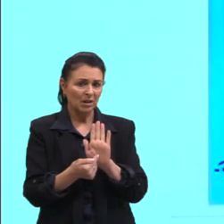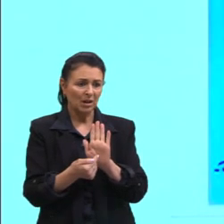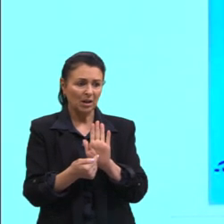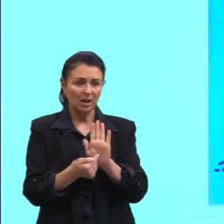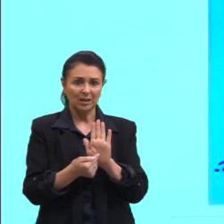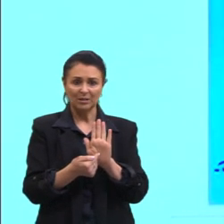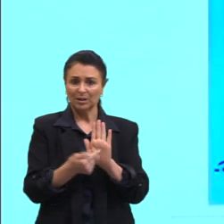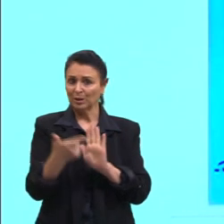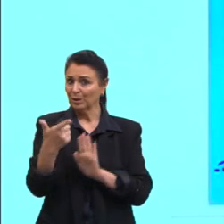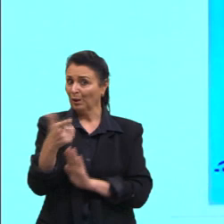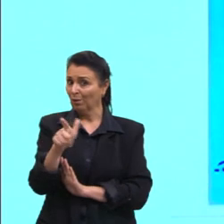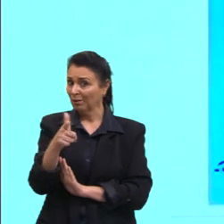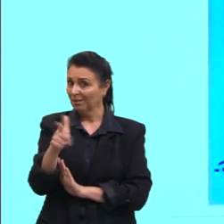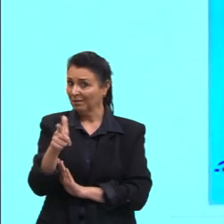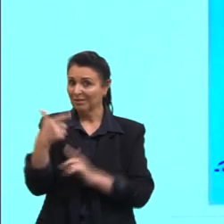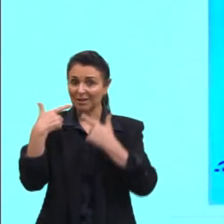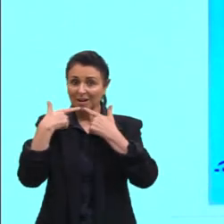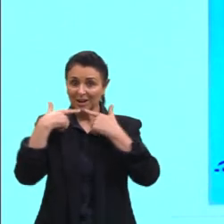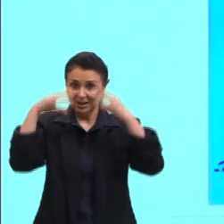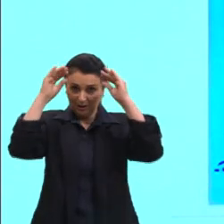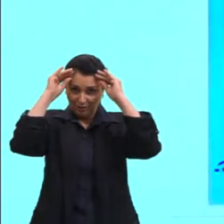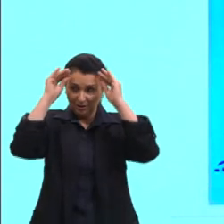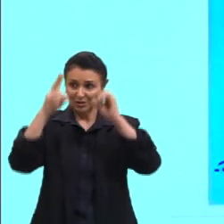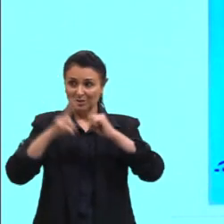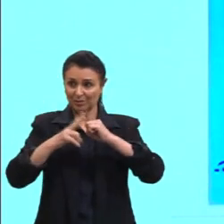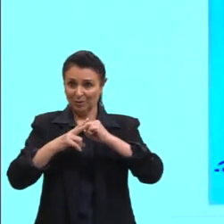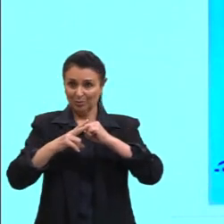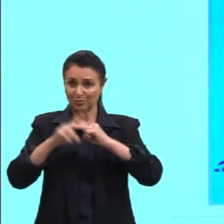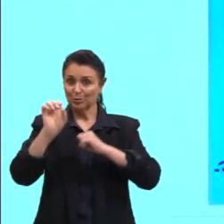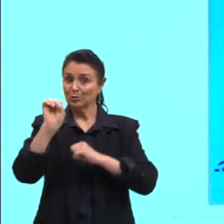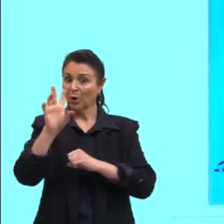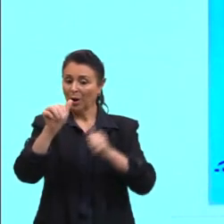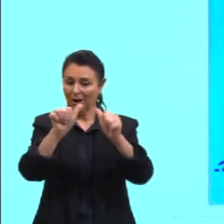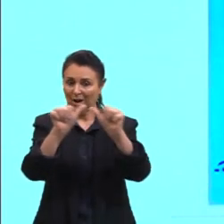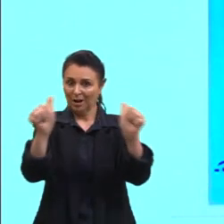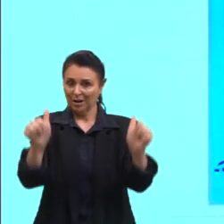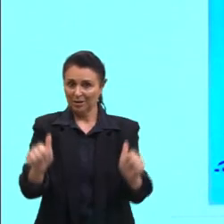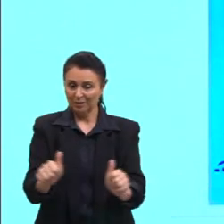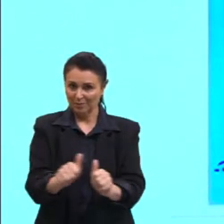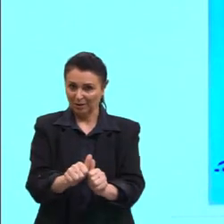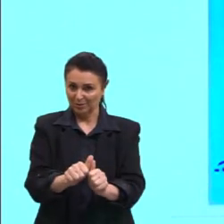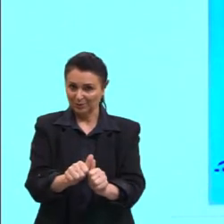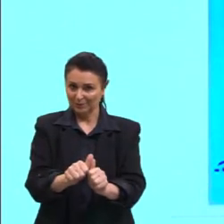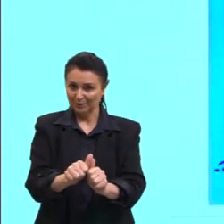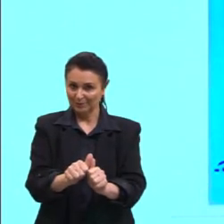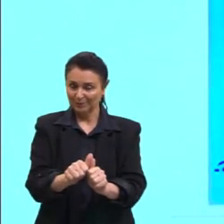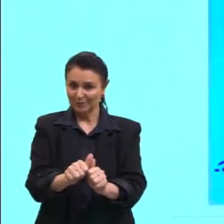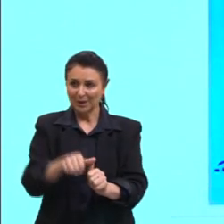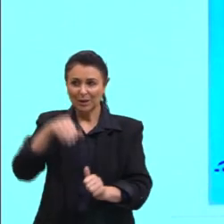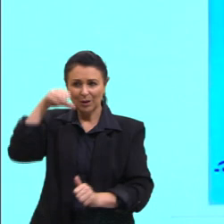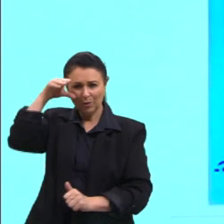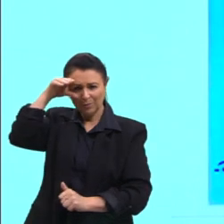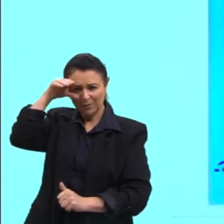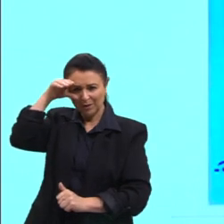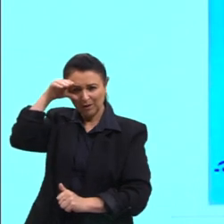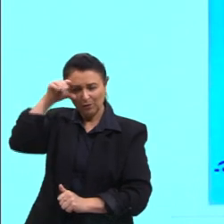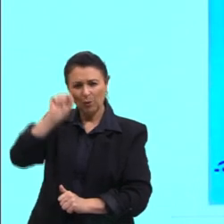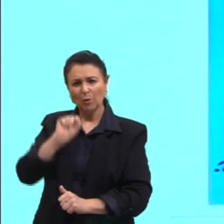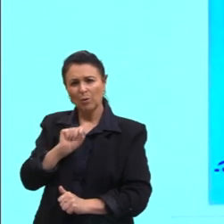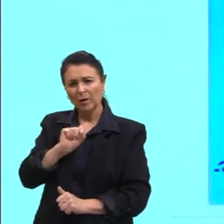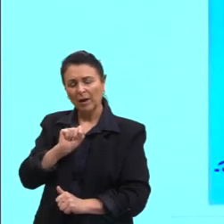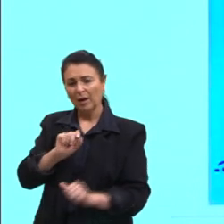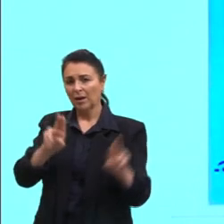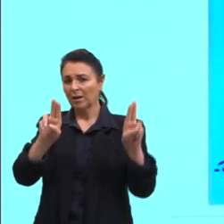verbal, apenas a linguagem não verbal, e você pode observar que é um